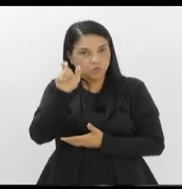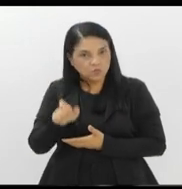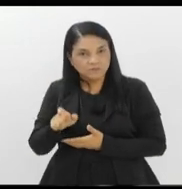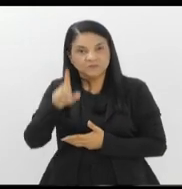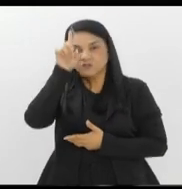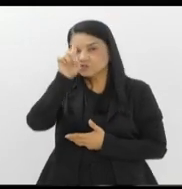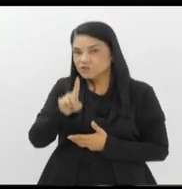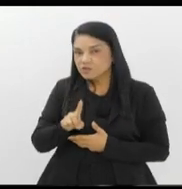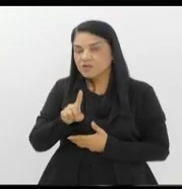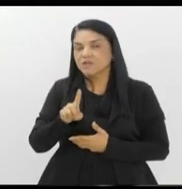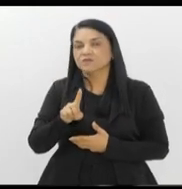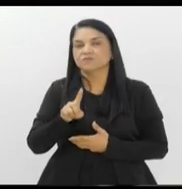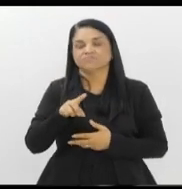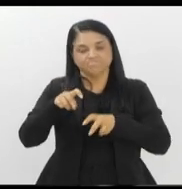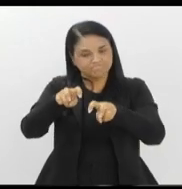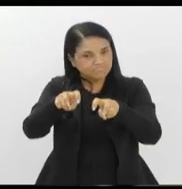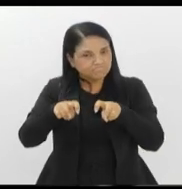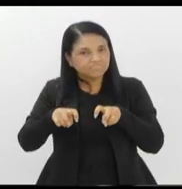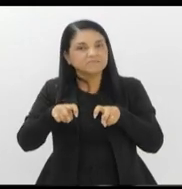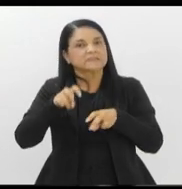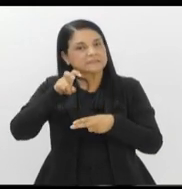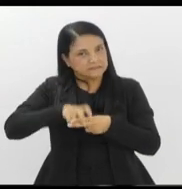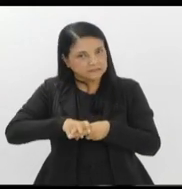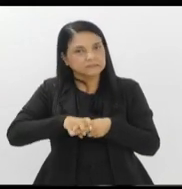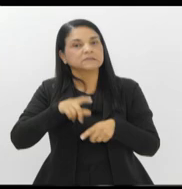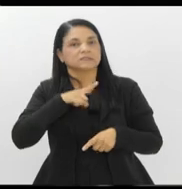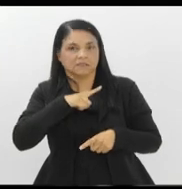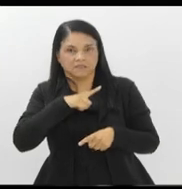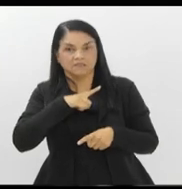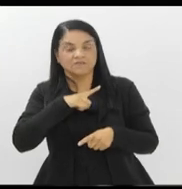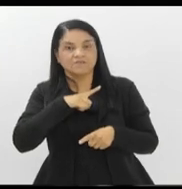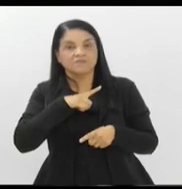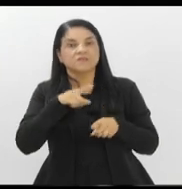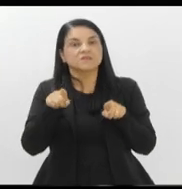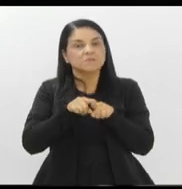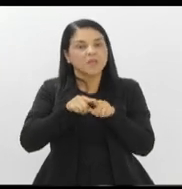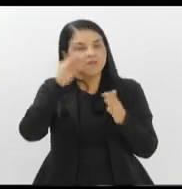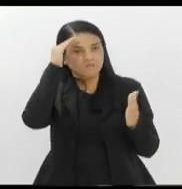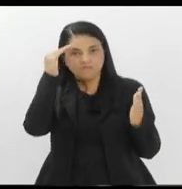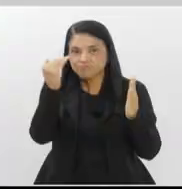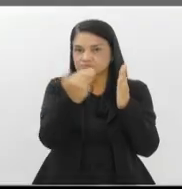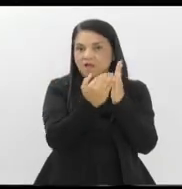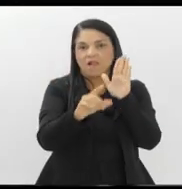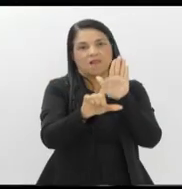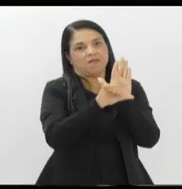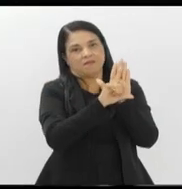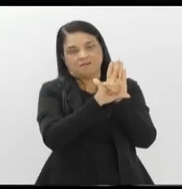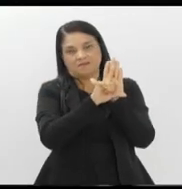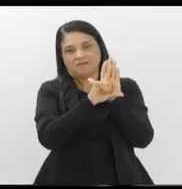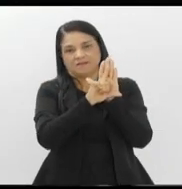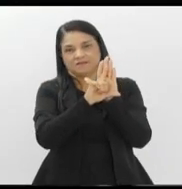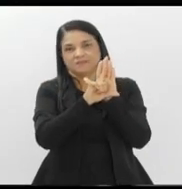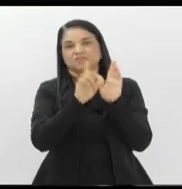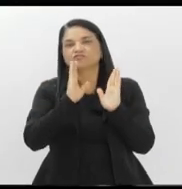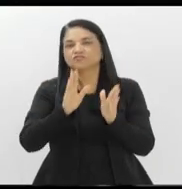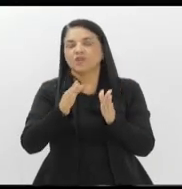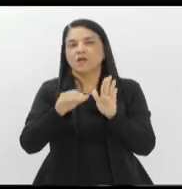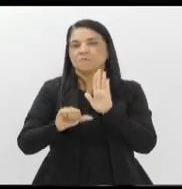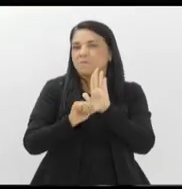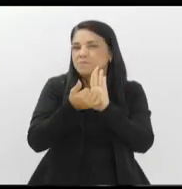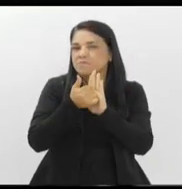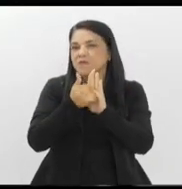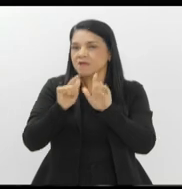tem direito a todos os assentos, né? E fazendo cumprir a legislação. Já fizemos a nossa primeira